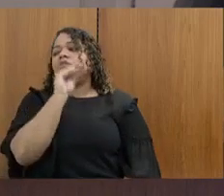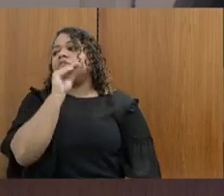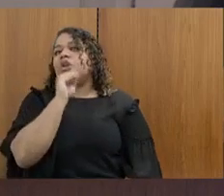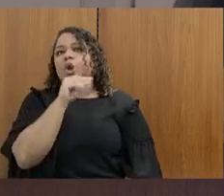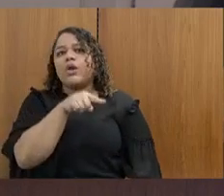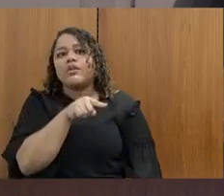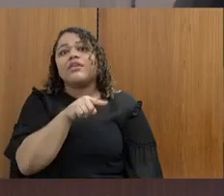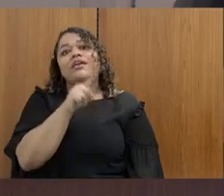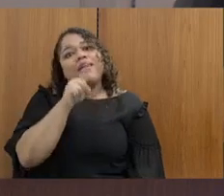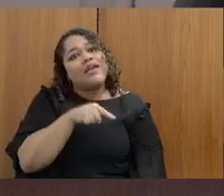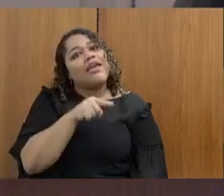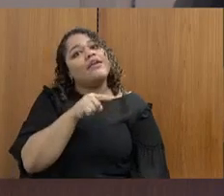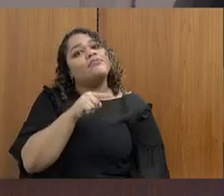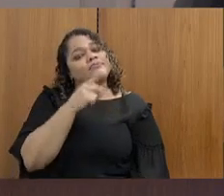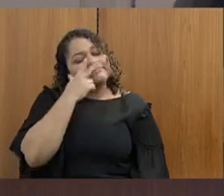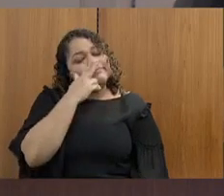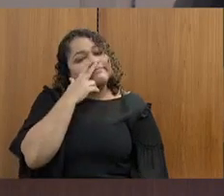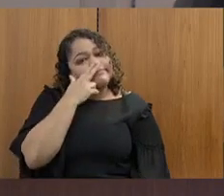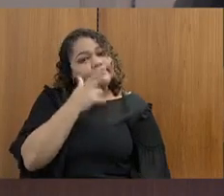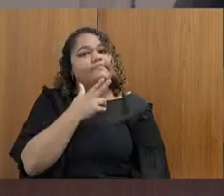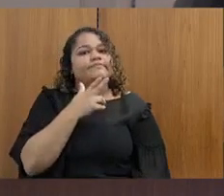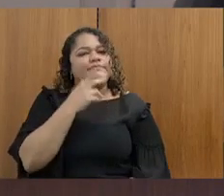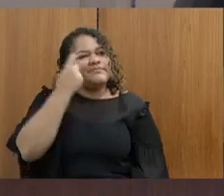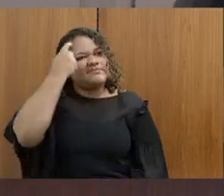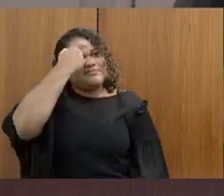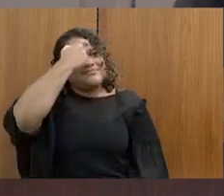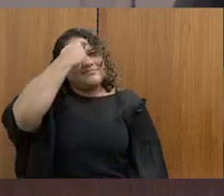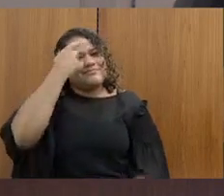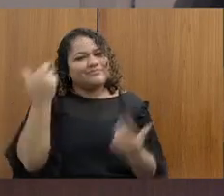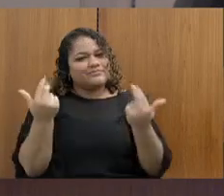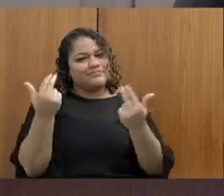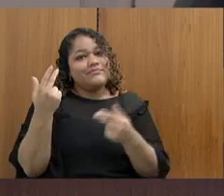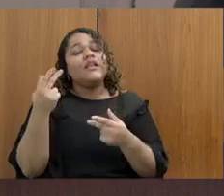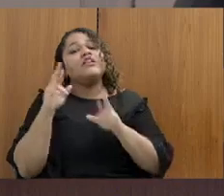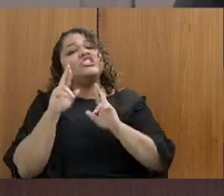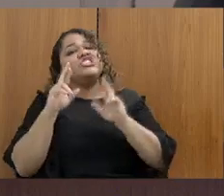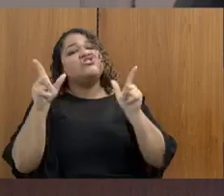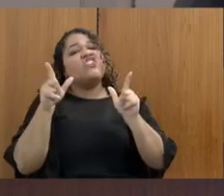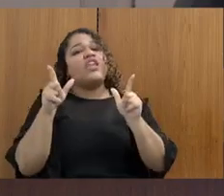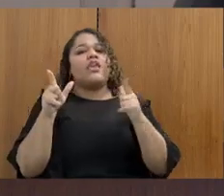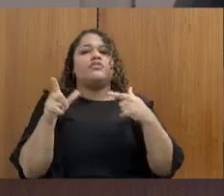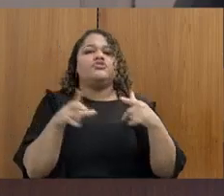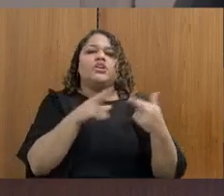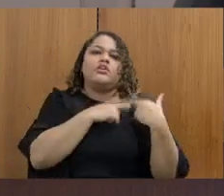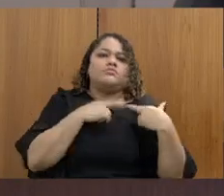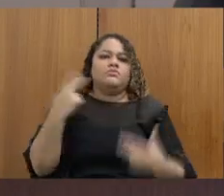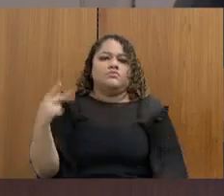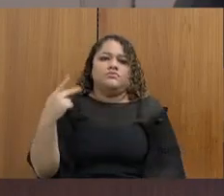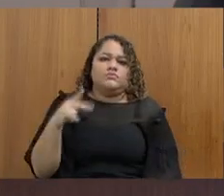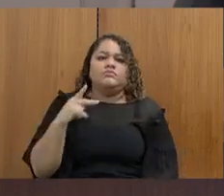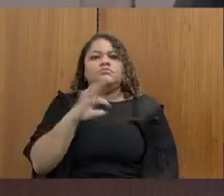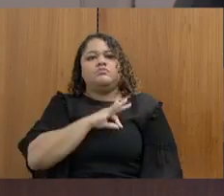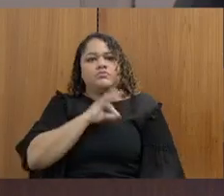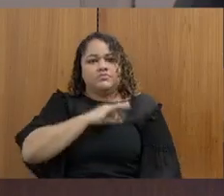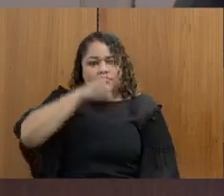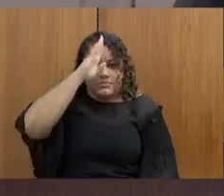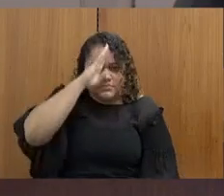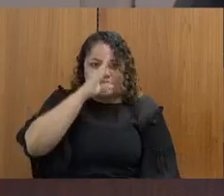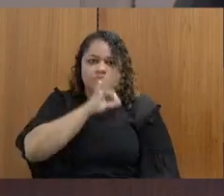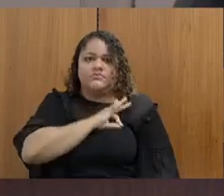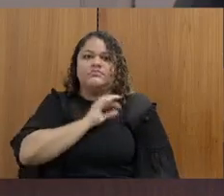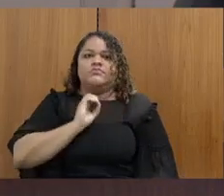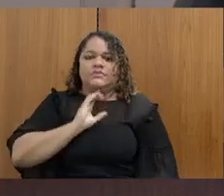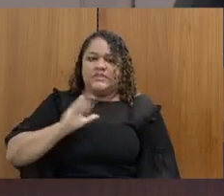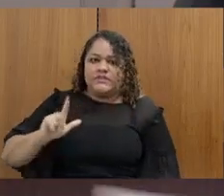tendo uma extrapolação de uma concepção ideológica diante do exercício da função da Polícia Militar, da Polícia Civil, da Segurança Pública.